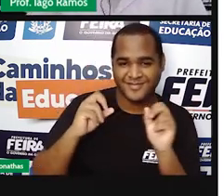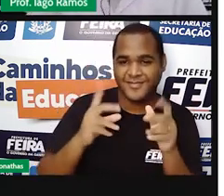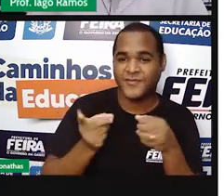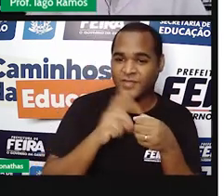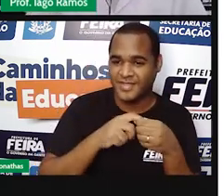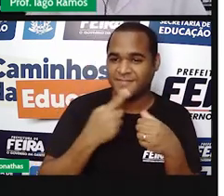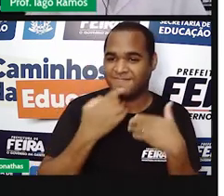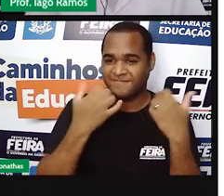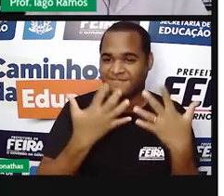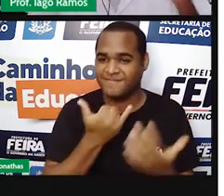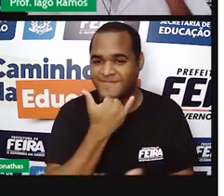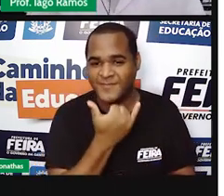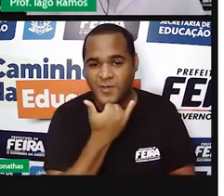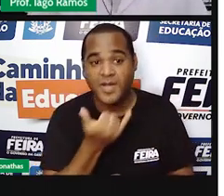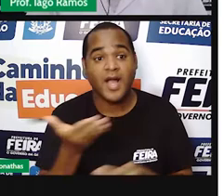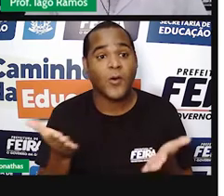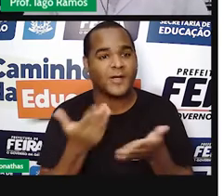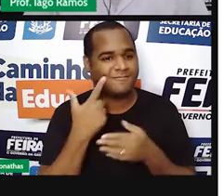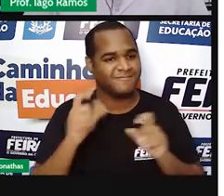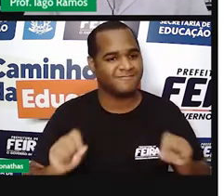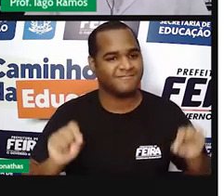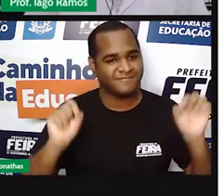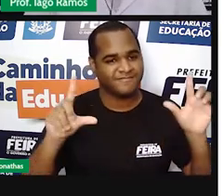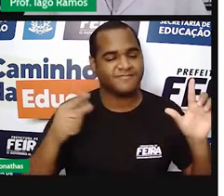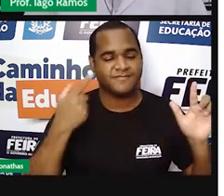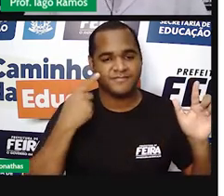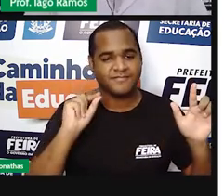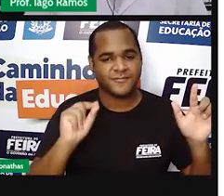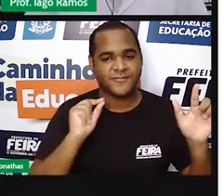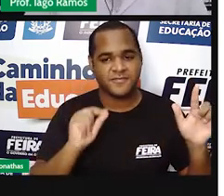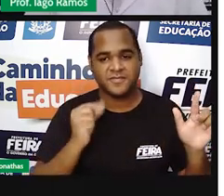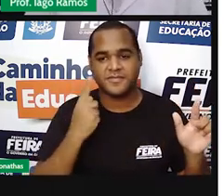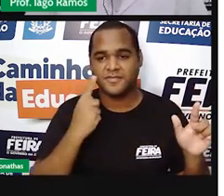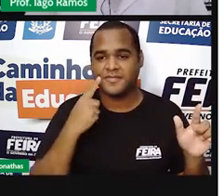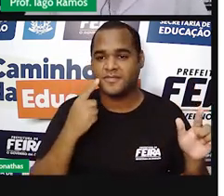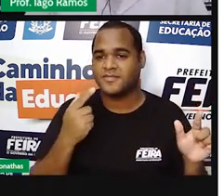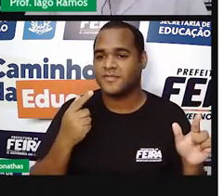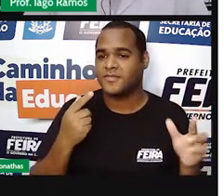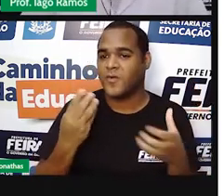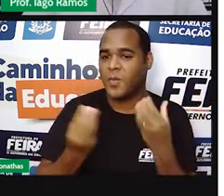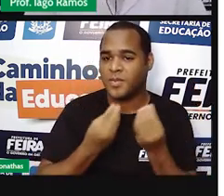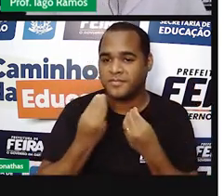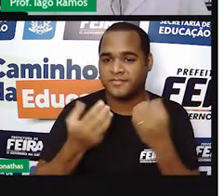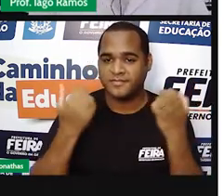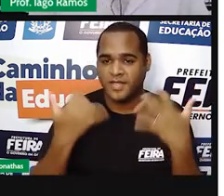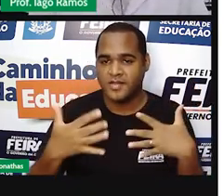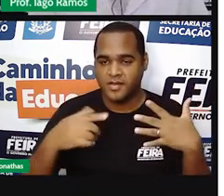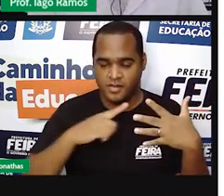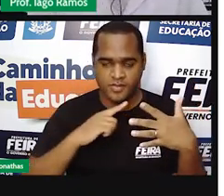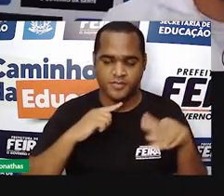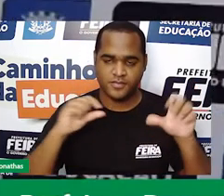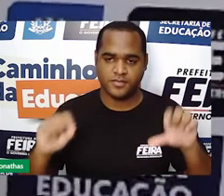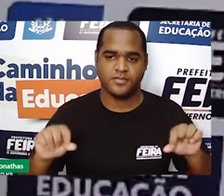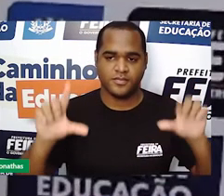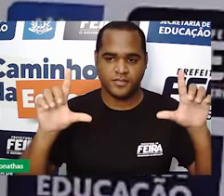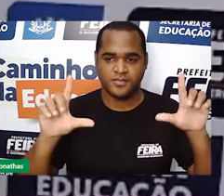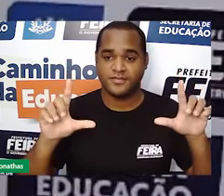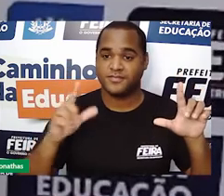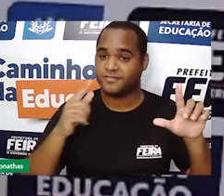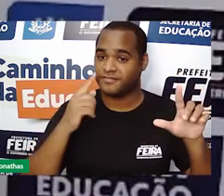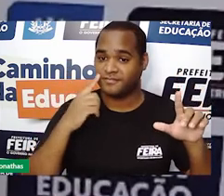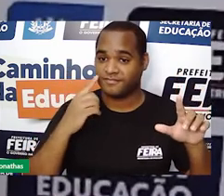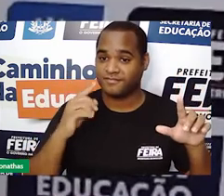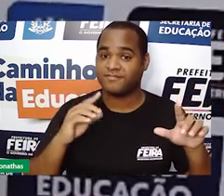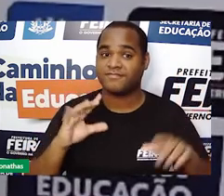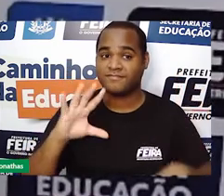Voltei, desculpa, vamos ao quadro, né? Vamos à nossa lousa digital, porque lá a gente faz a coisa